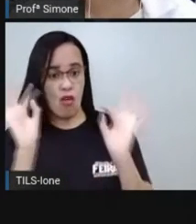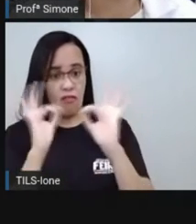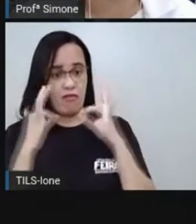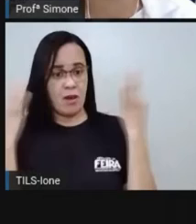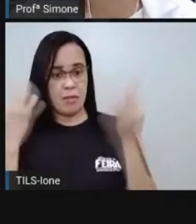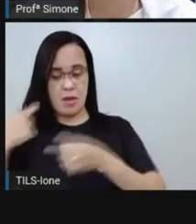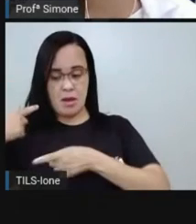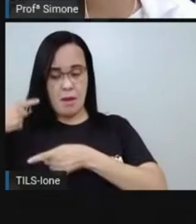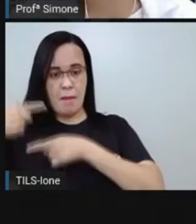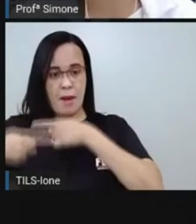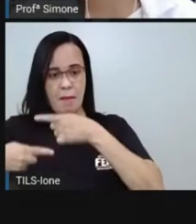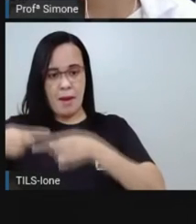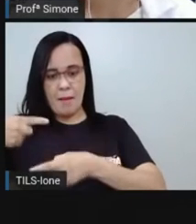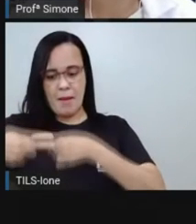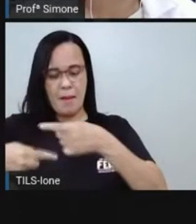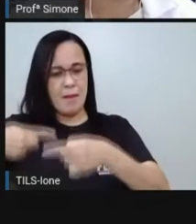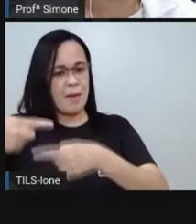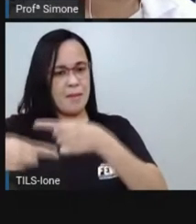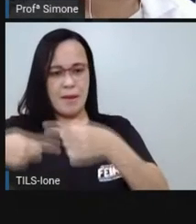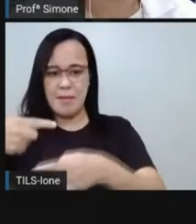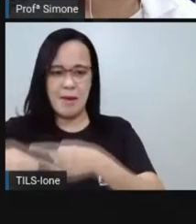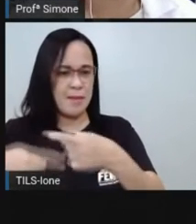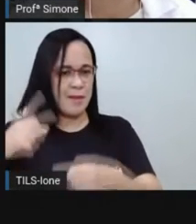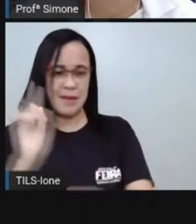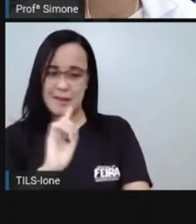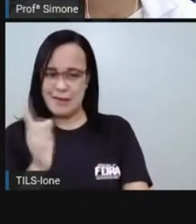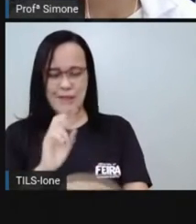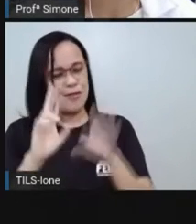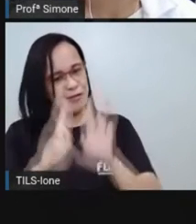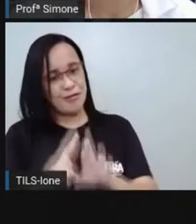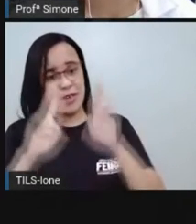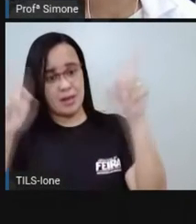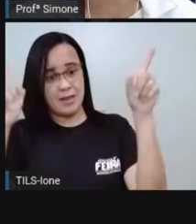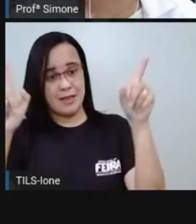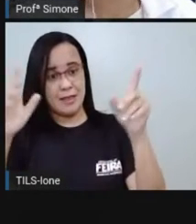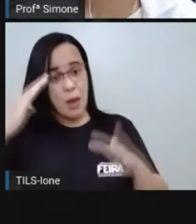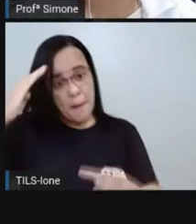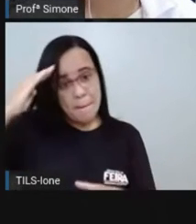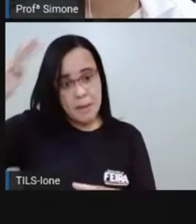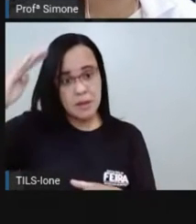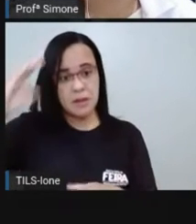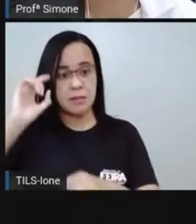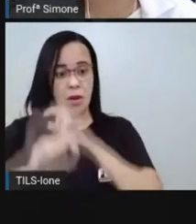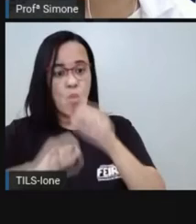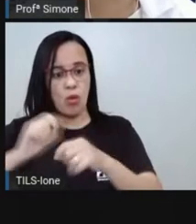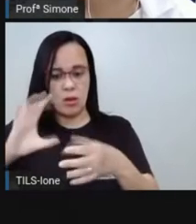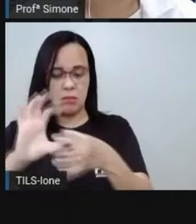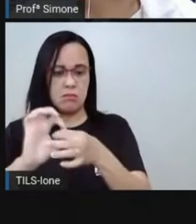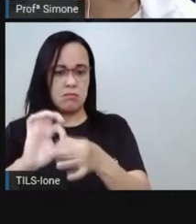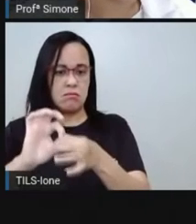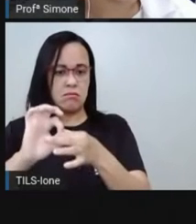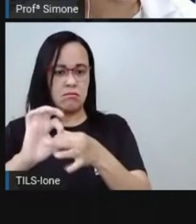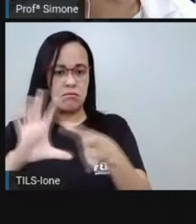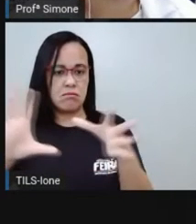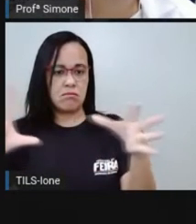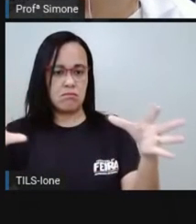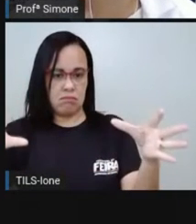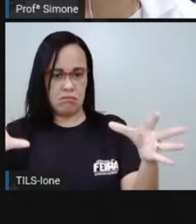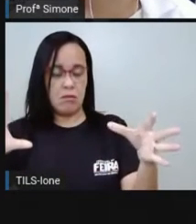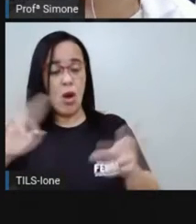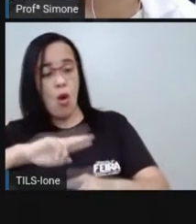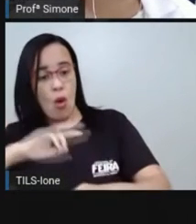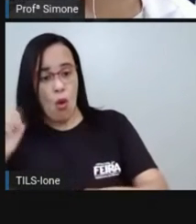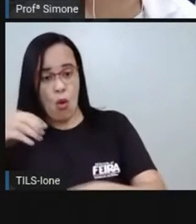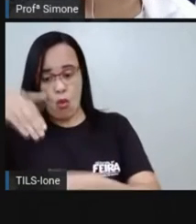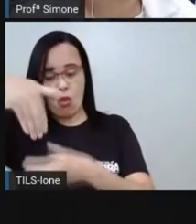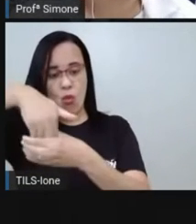república, predomina as eleições. E, nessas eleições, a gente escolhe os governantes e